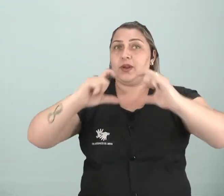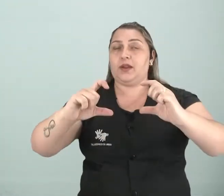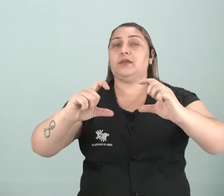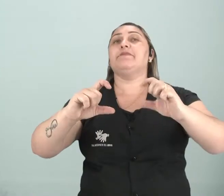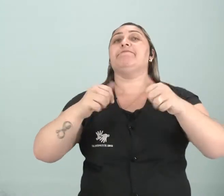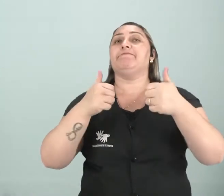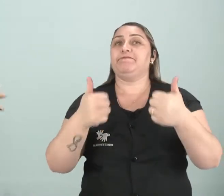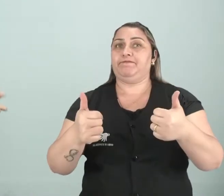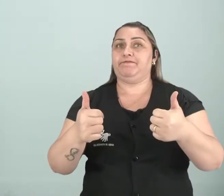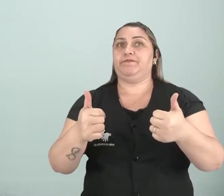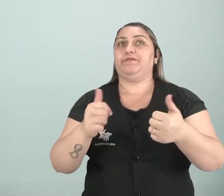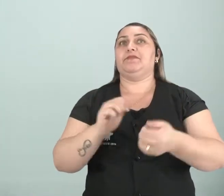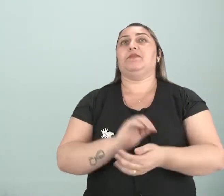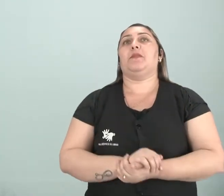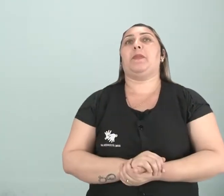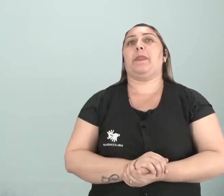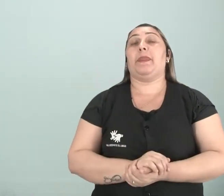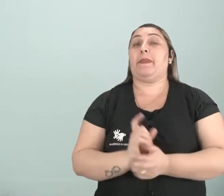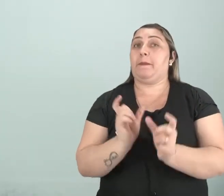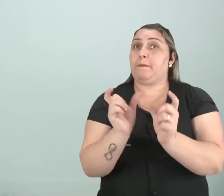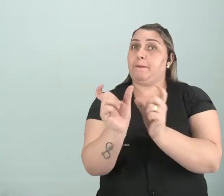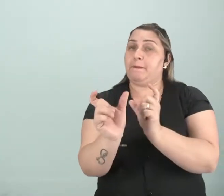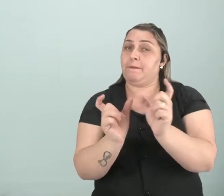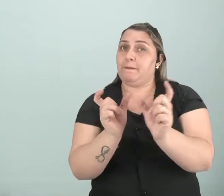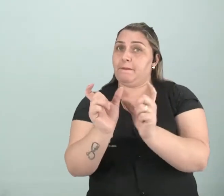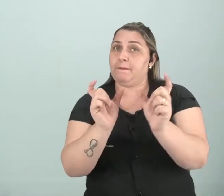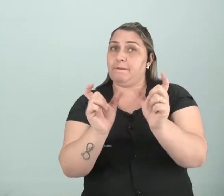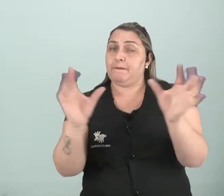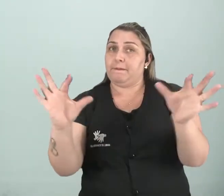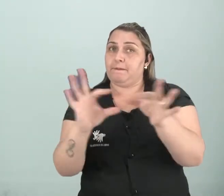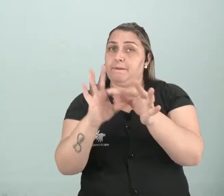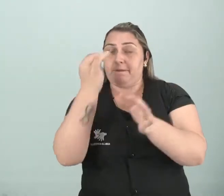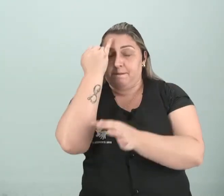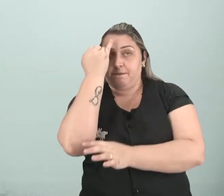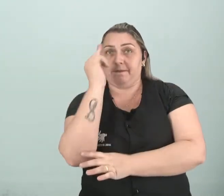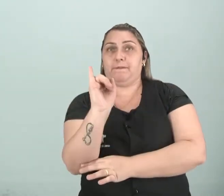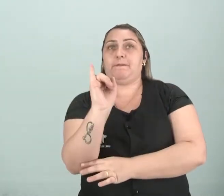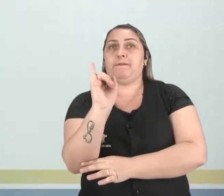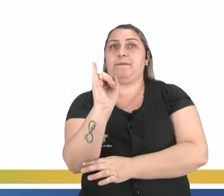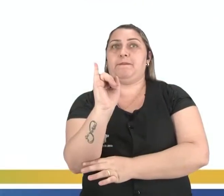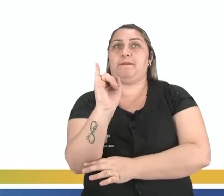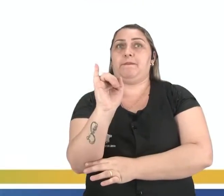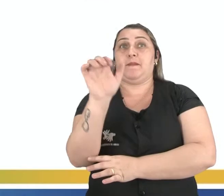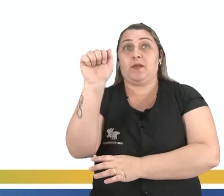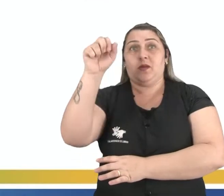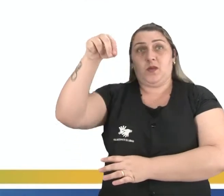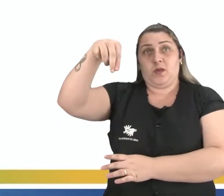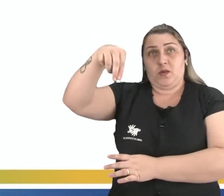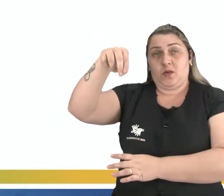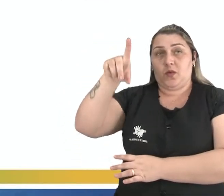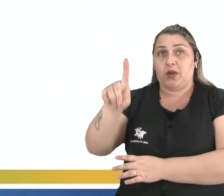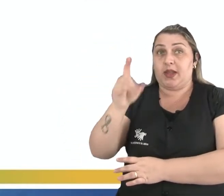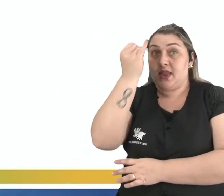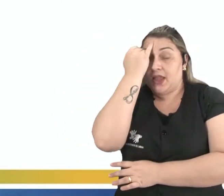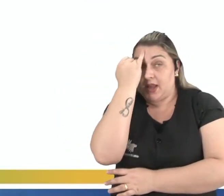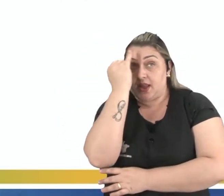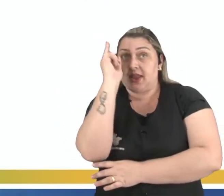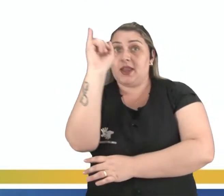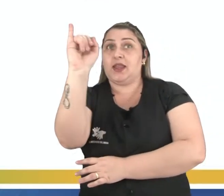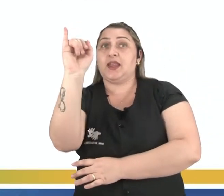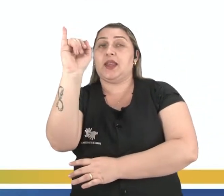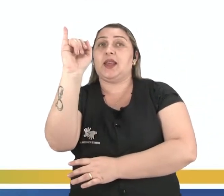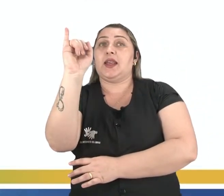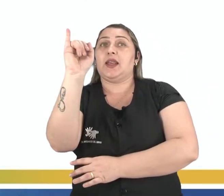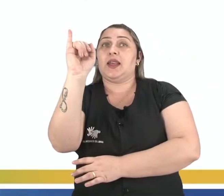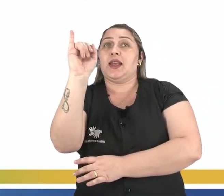diante. São linking words. Palavras que linkam as ideias. O and, ele vai dar ideia de